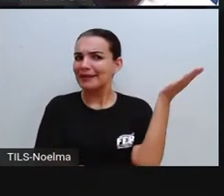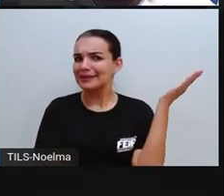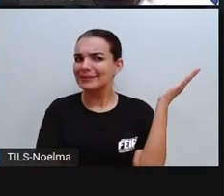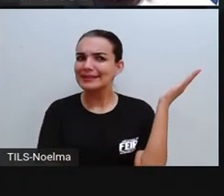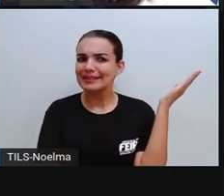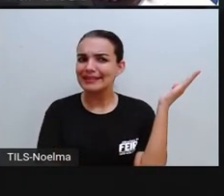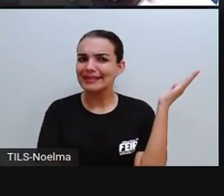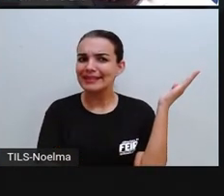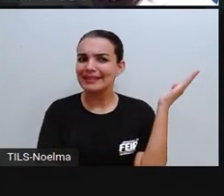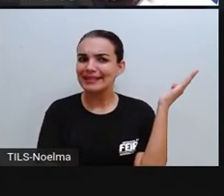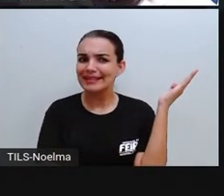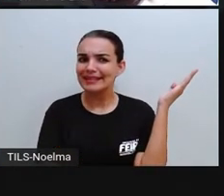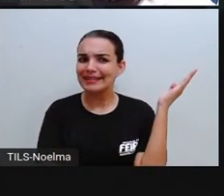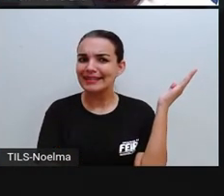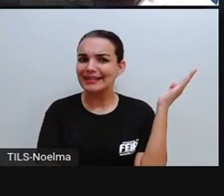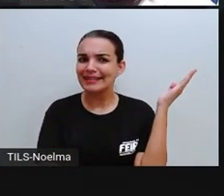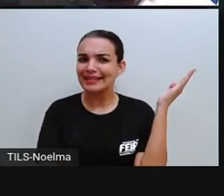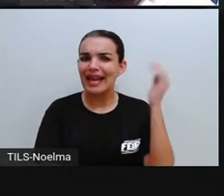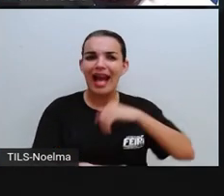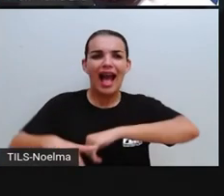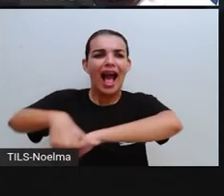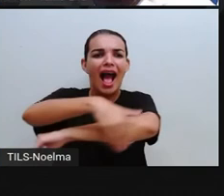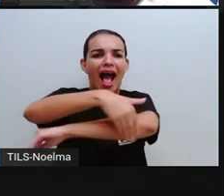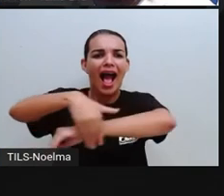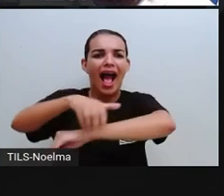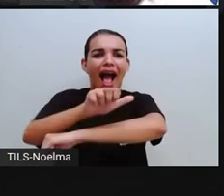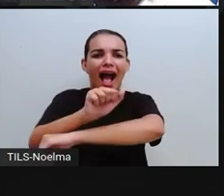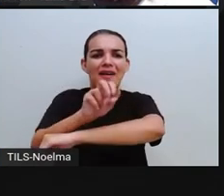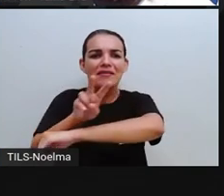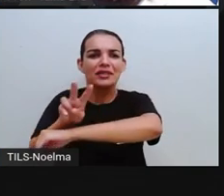conhece? Que avenida é essa?